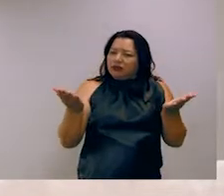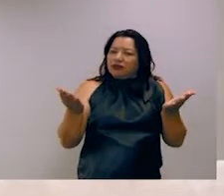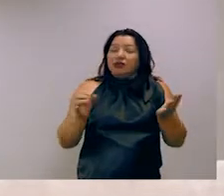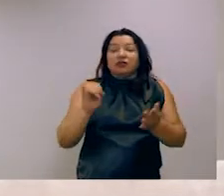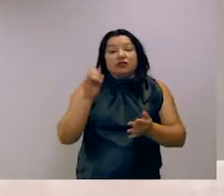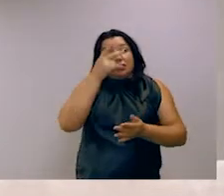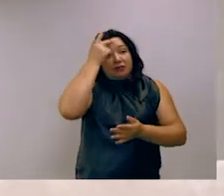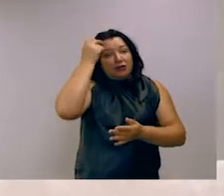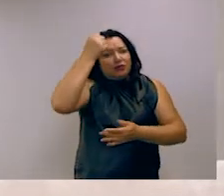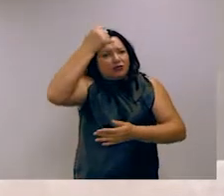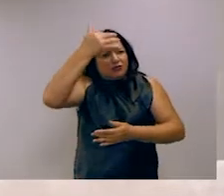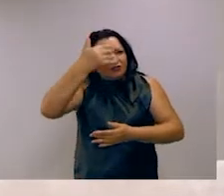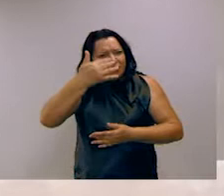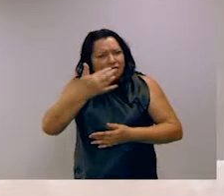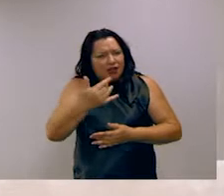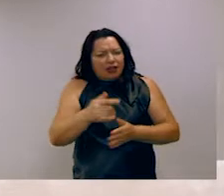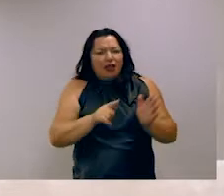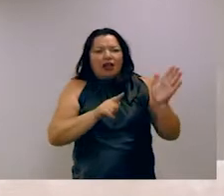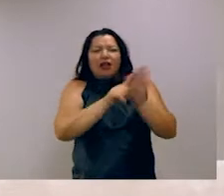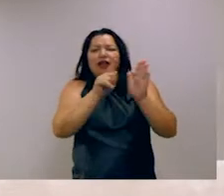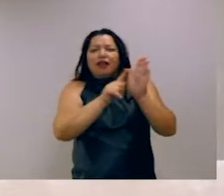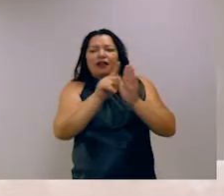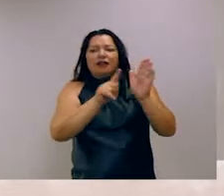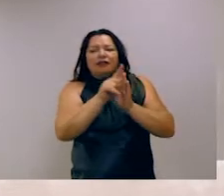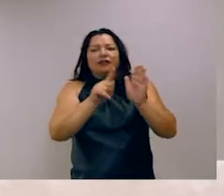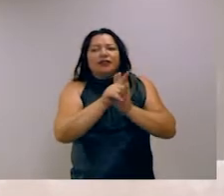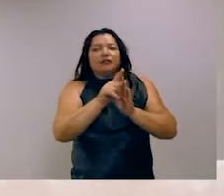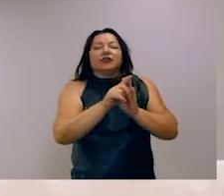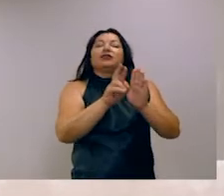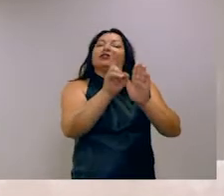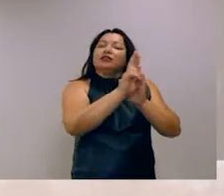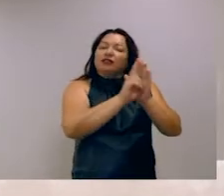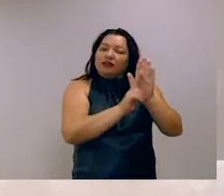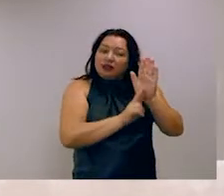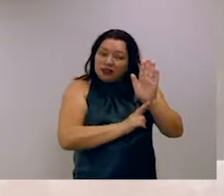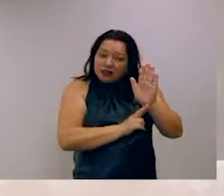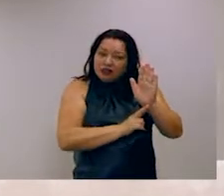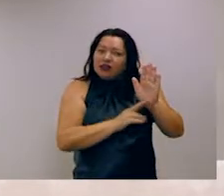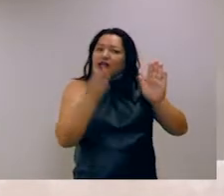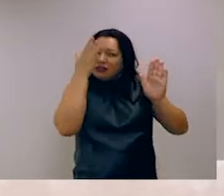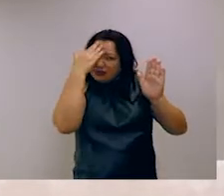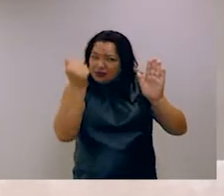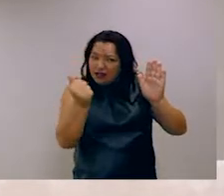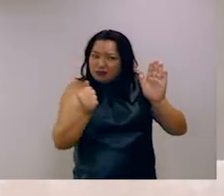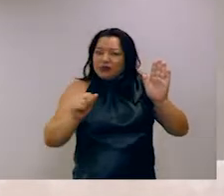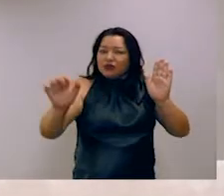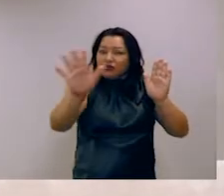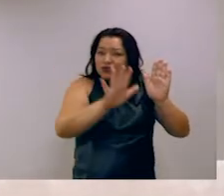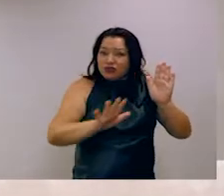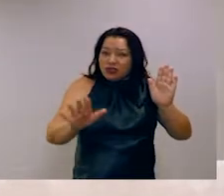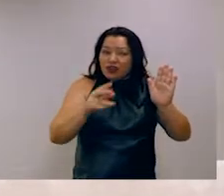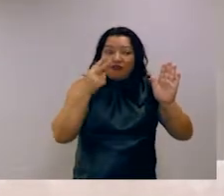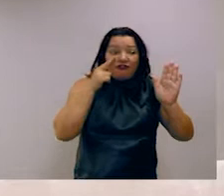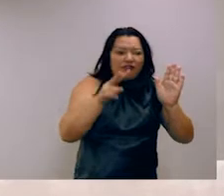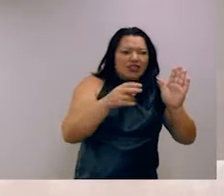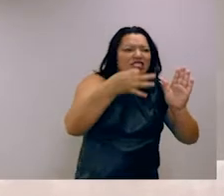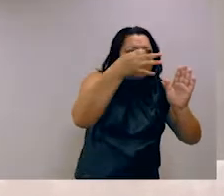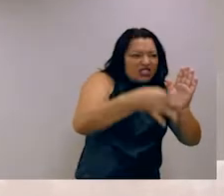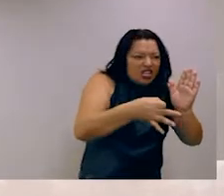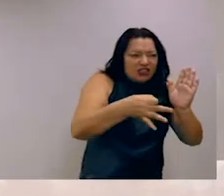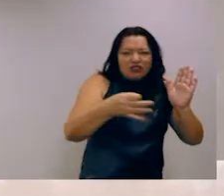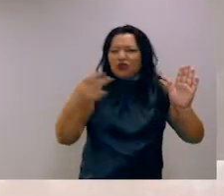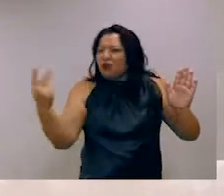explicita a gramática em termos de regras, você consegue, em geral, classificar corretamente se é bem